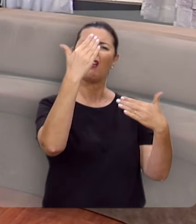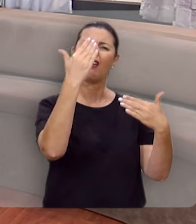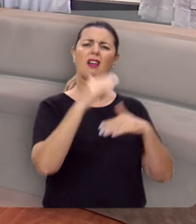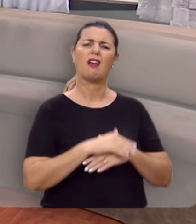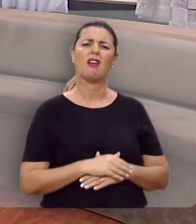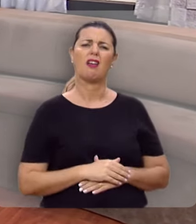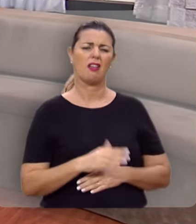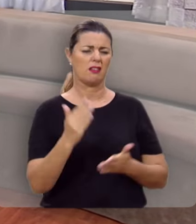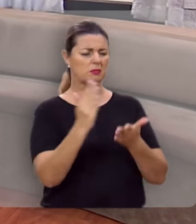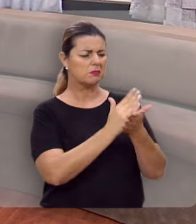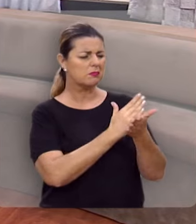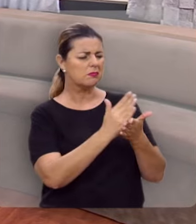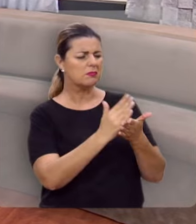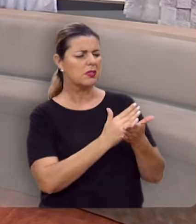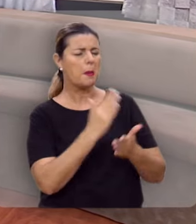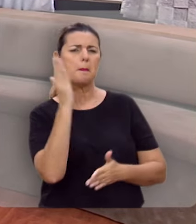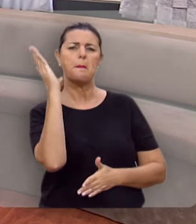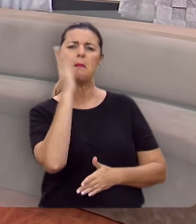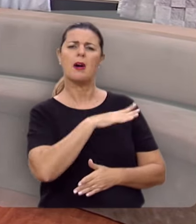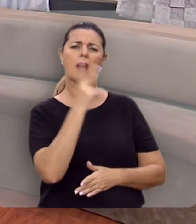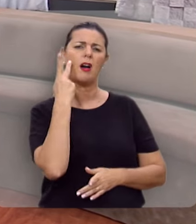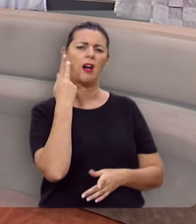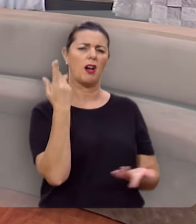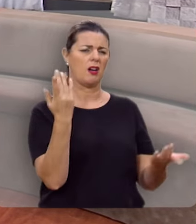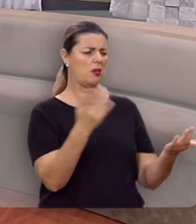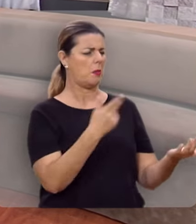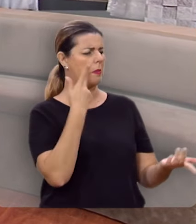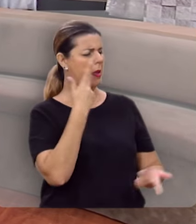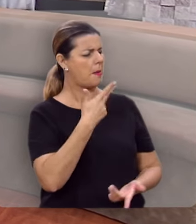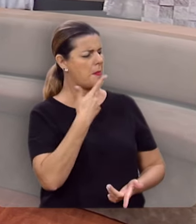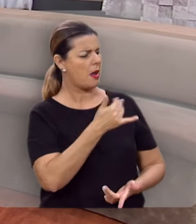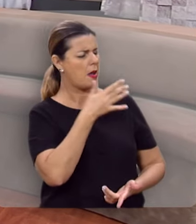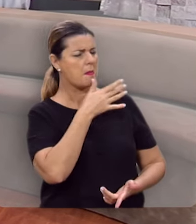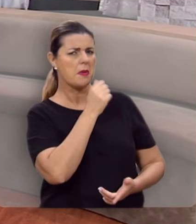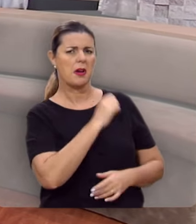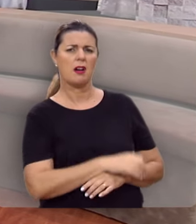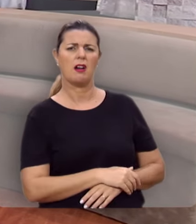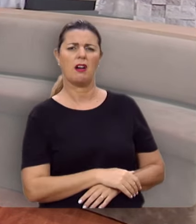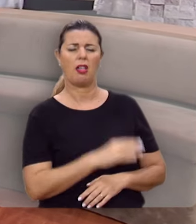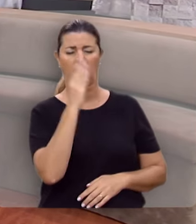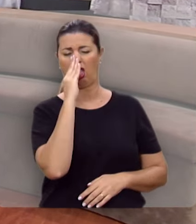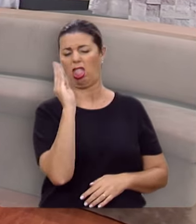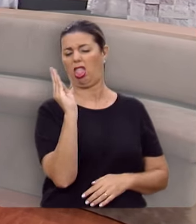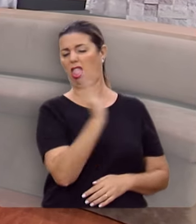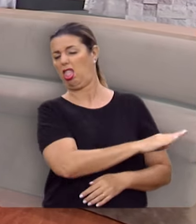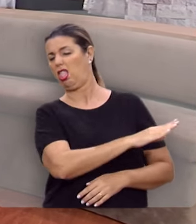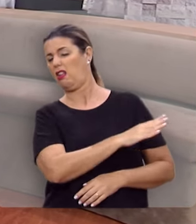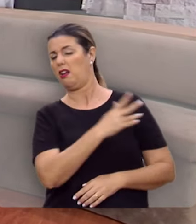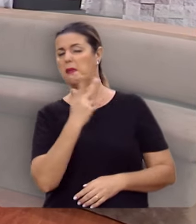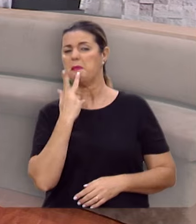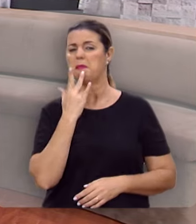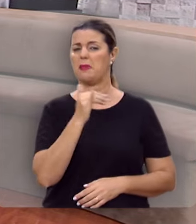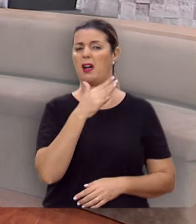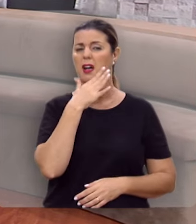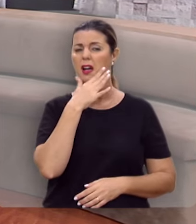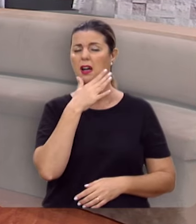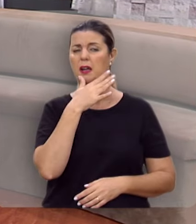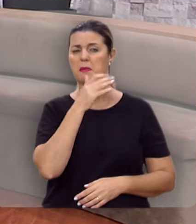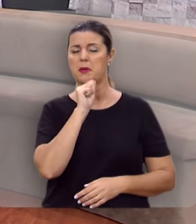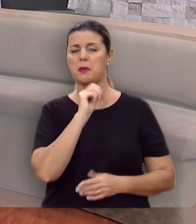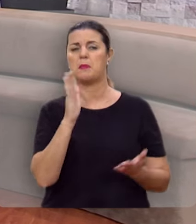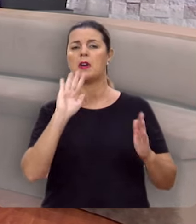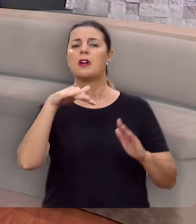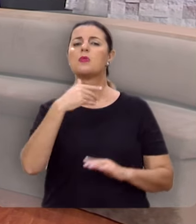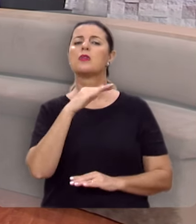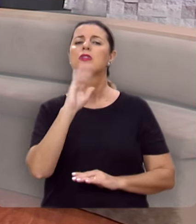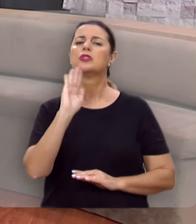Há filhos que até maltratam os pais. Há filhos que até mesmo abandonam os pais na